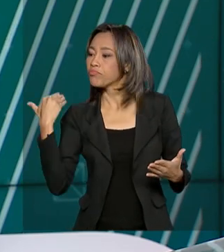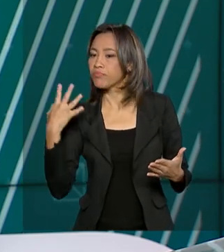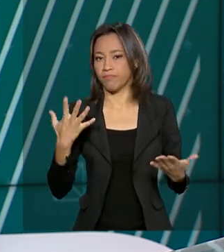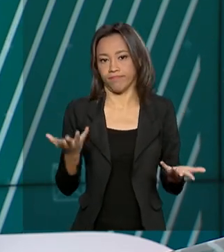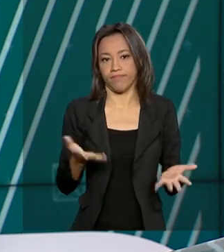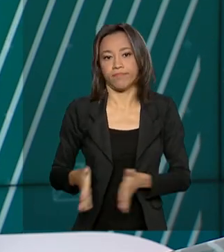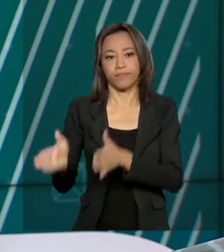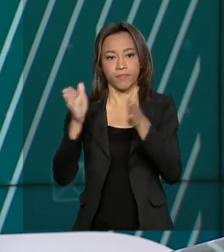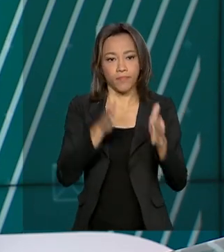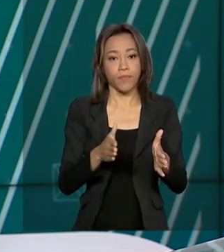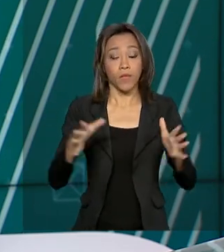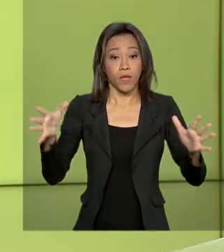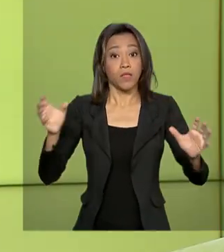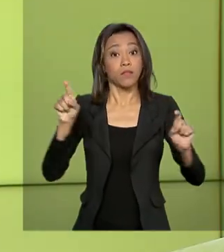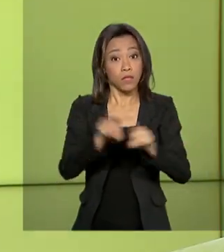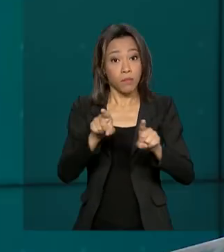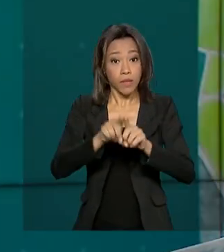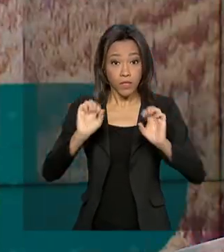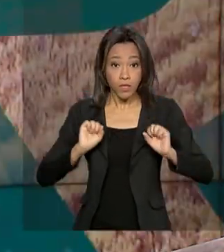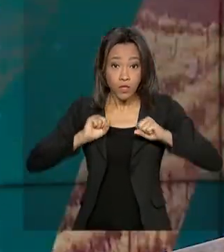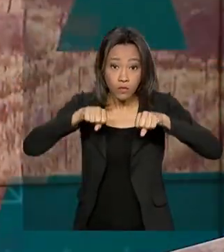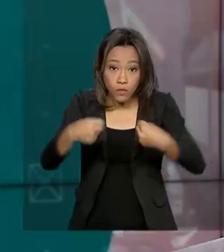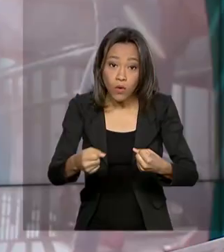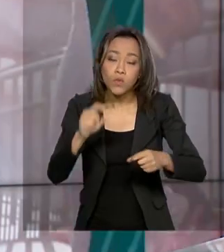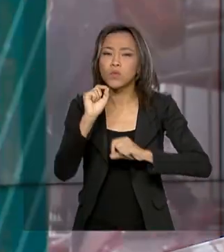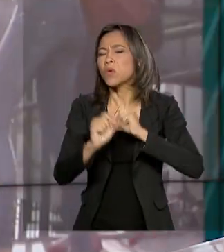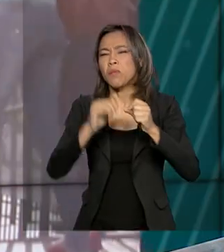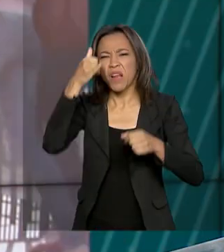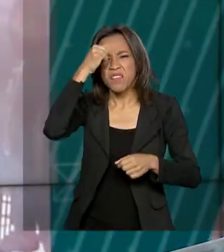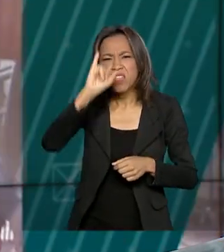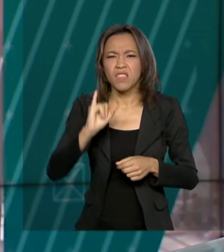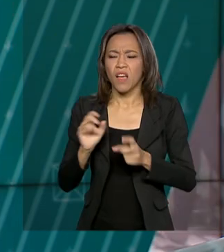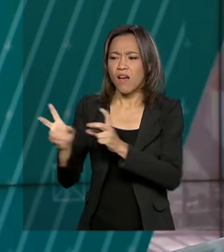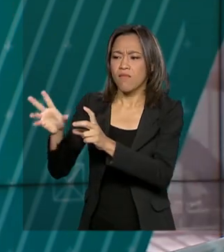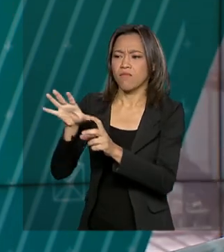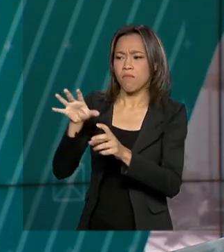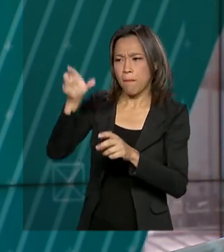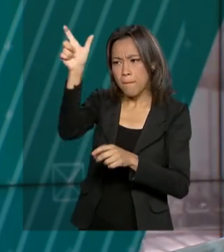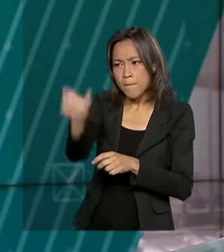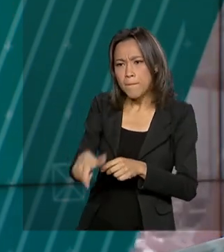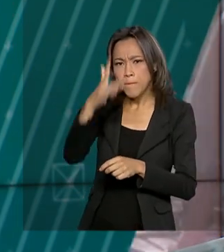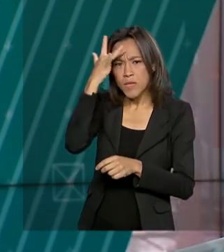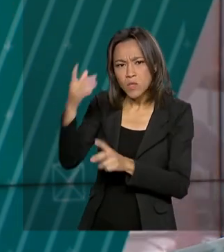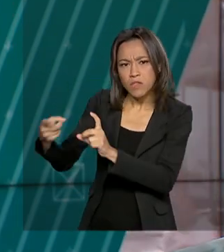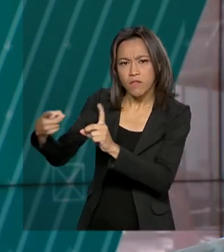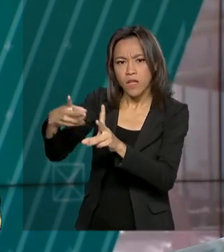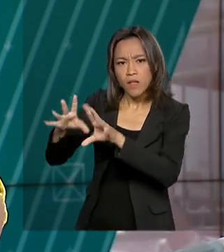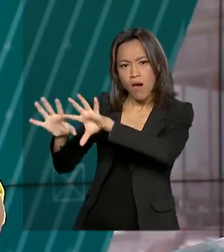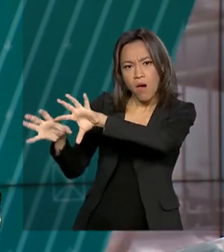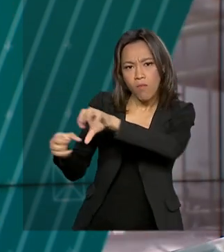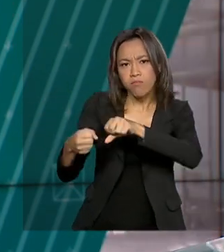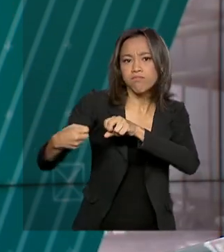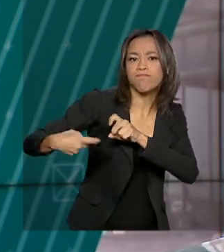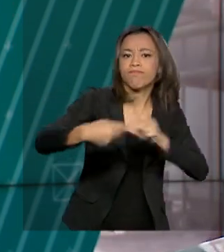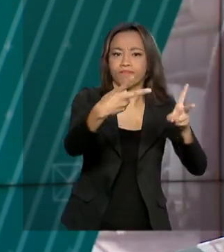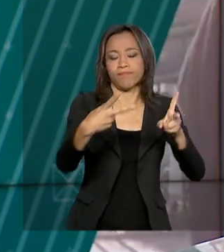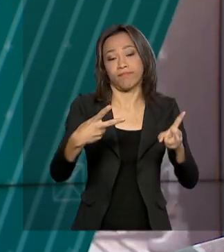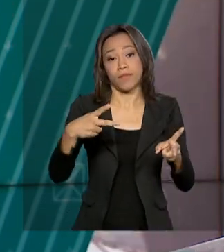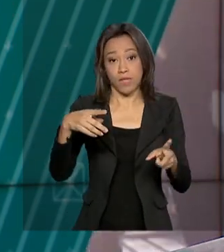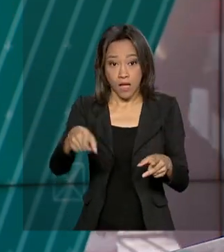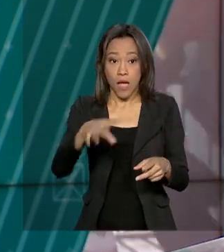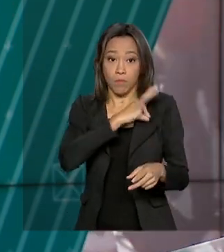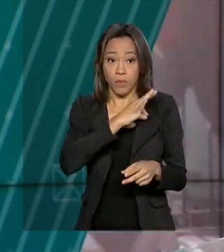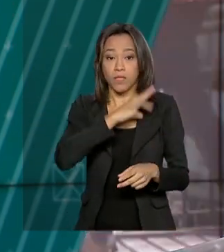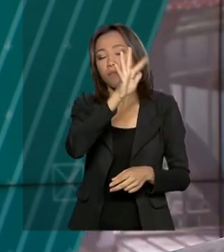União de esforços também para combater o tráfico de pessoas. O Ministério da Justiça e Segurança Pública e a Polícia Federal